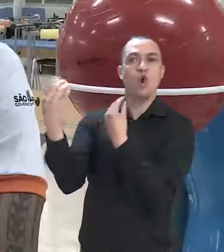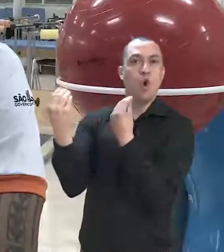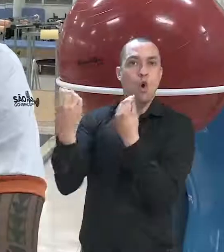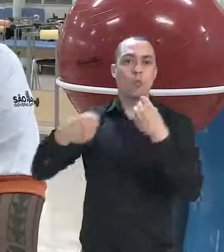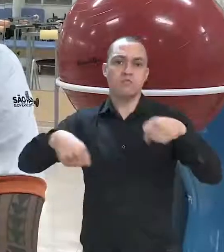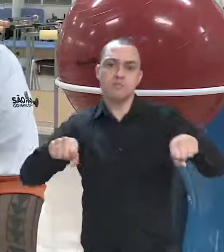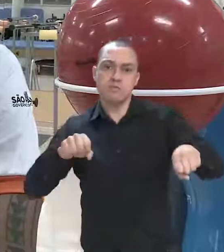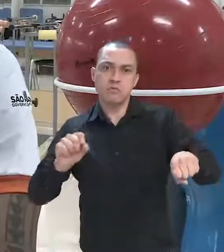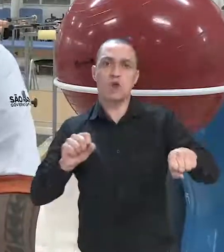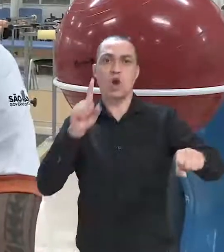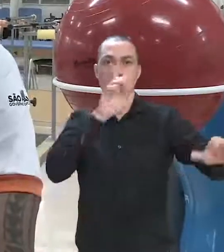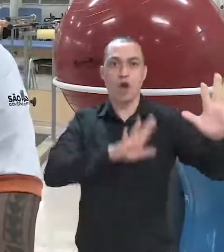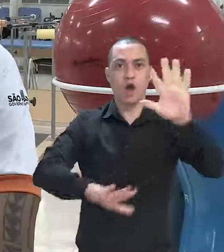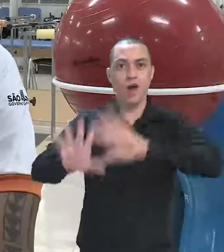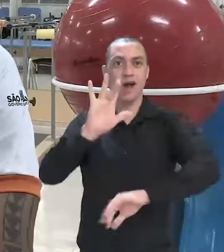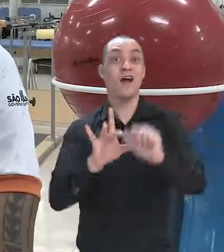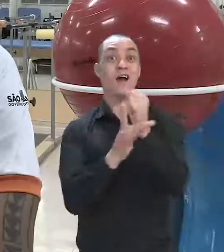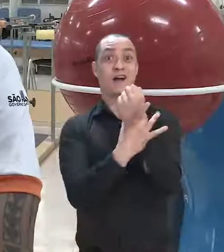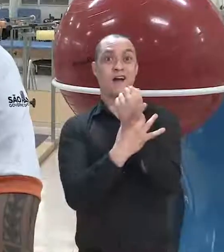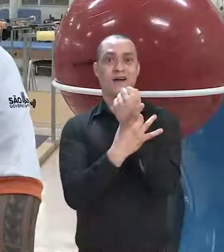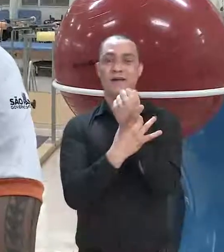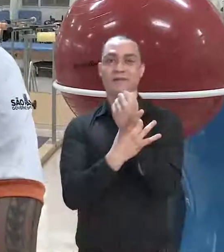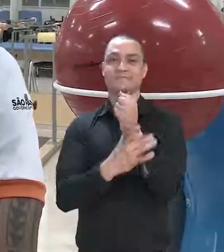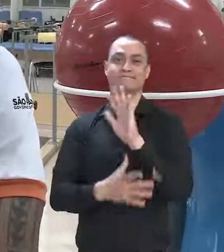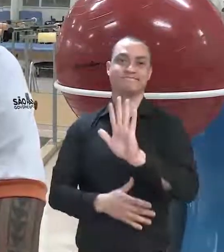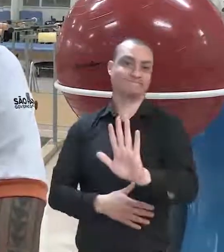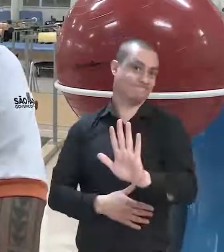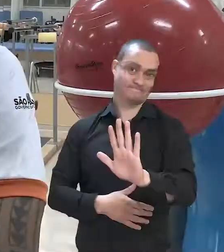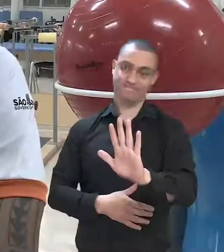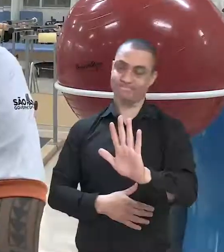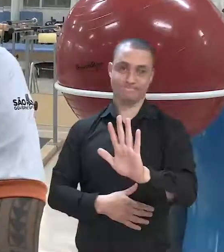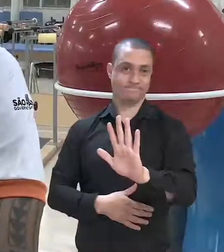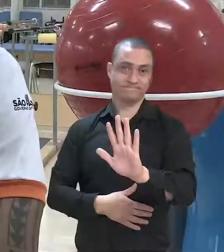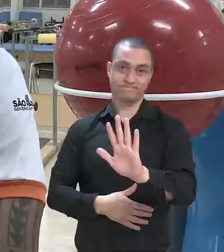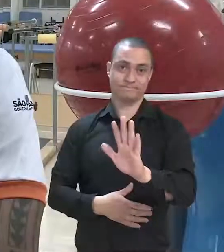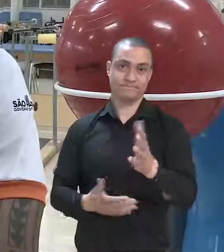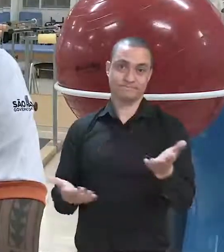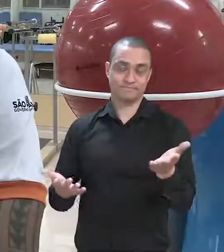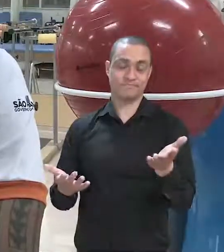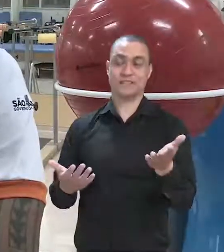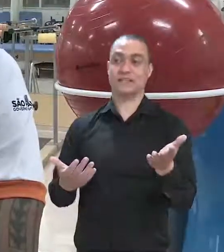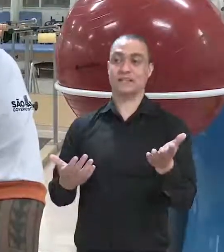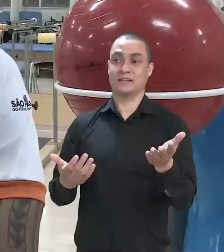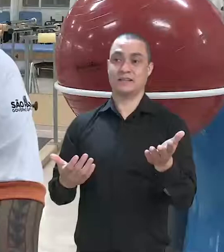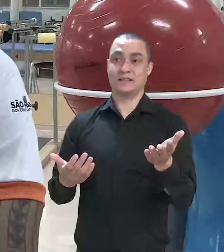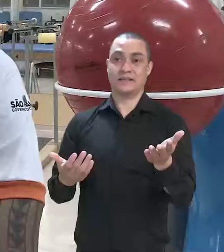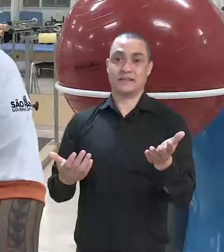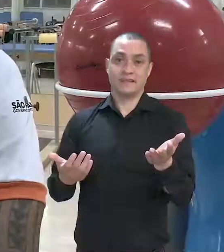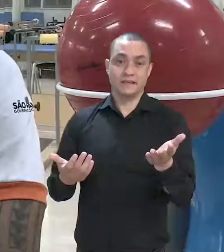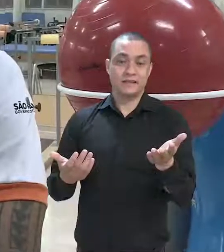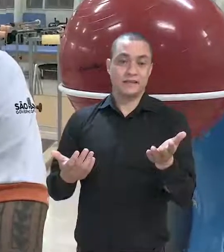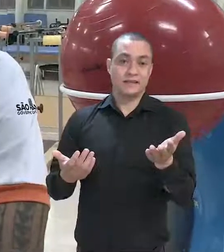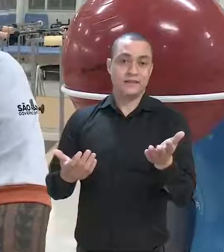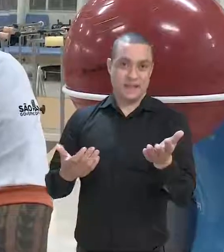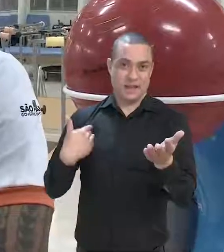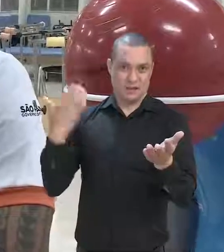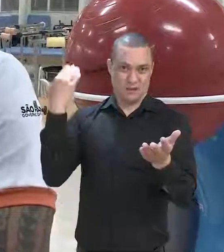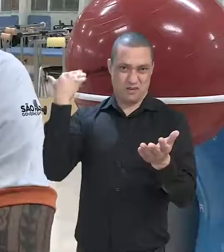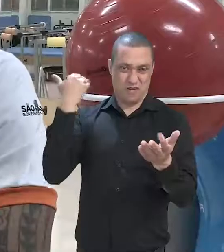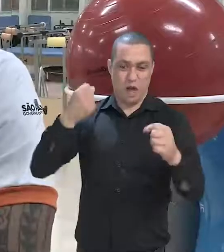eu tinha curso de pelotagem no defensivo, e quando eu